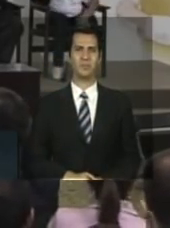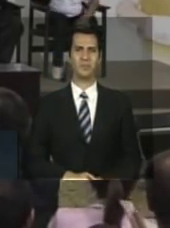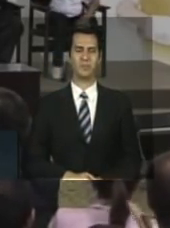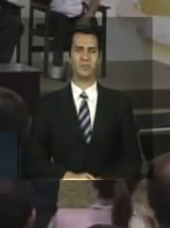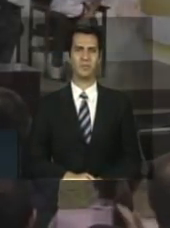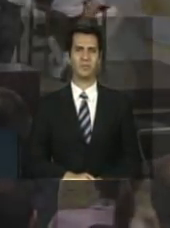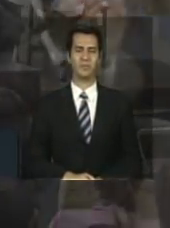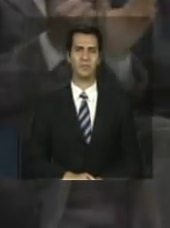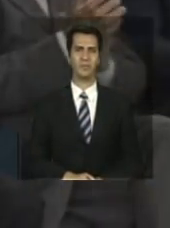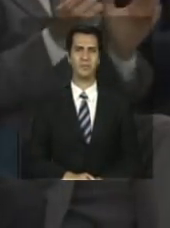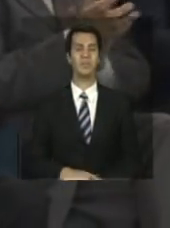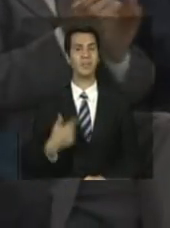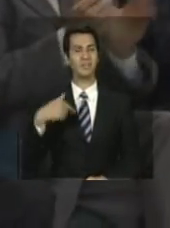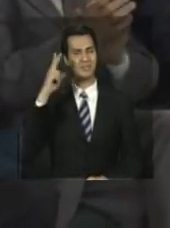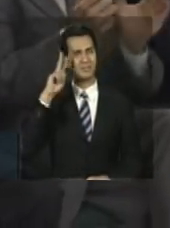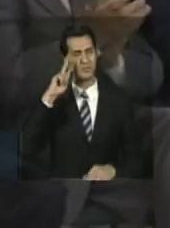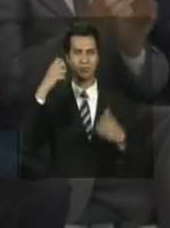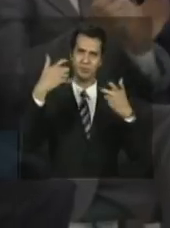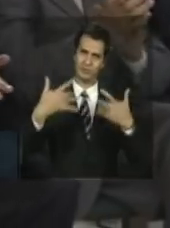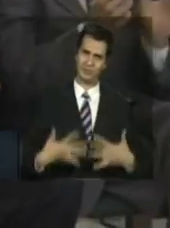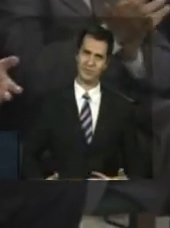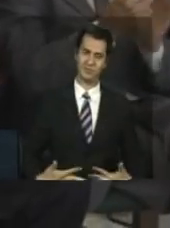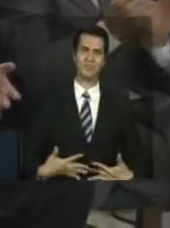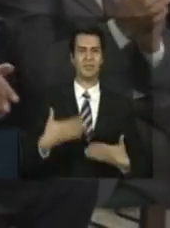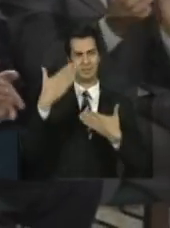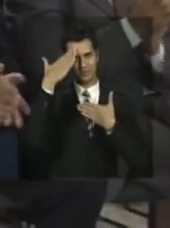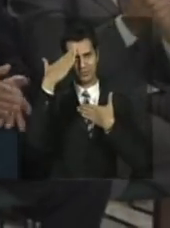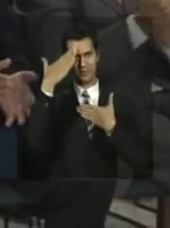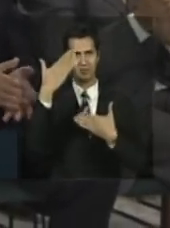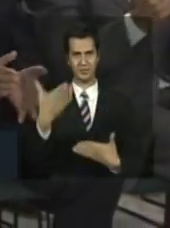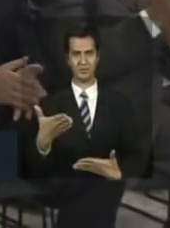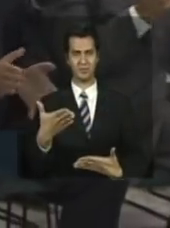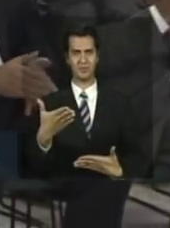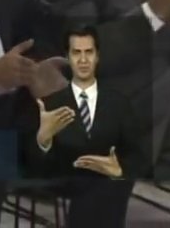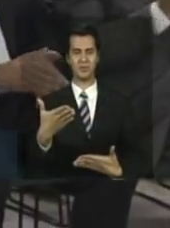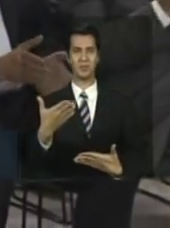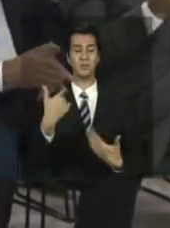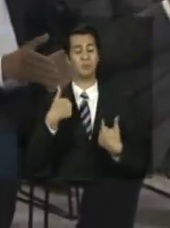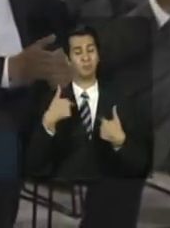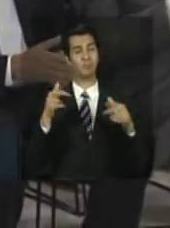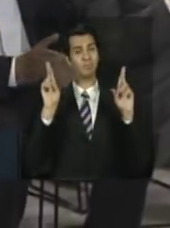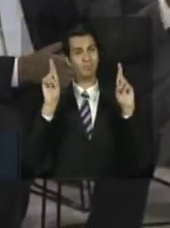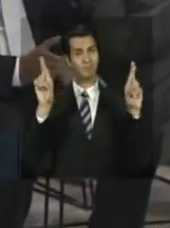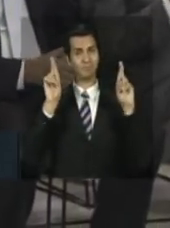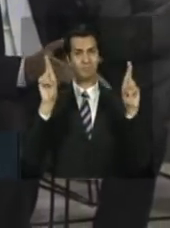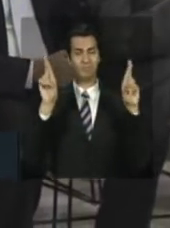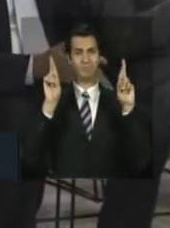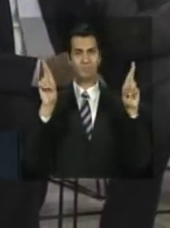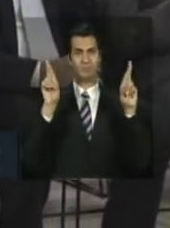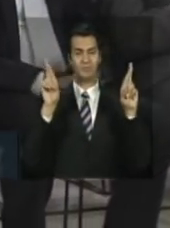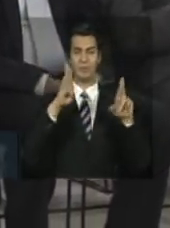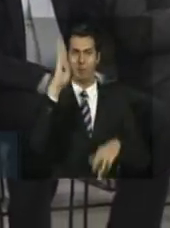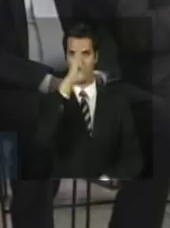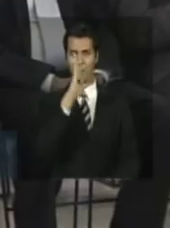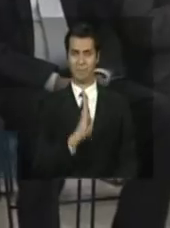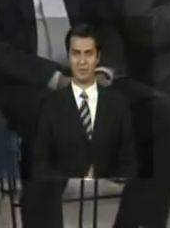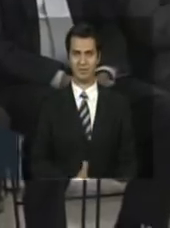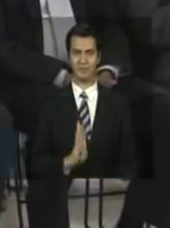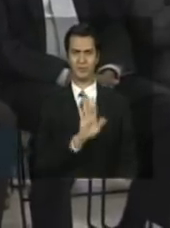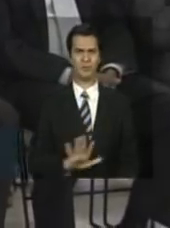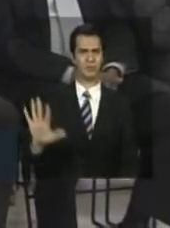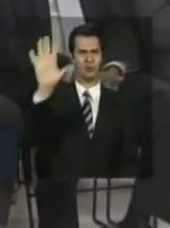Pois é, essa é a minha história, meu, muito obrigado e eu espero que o nosso Brasil